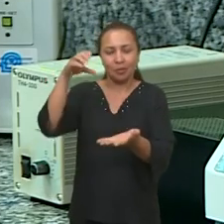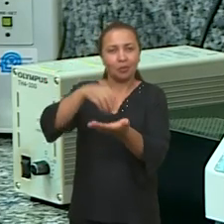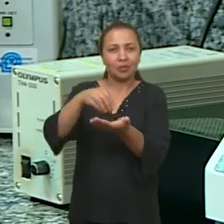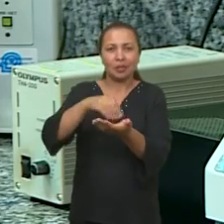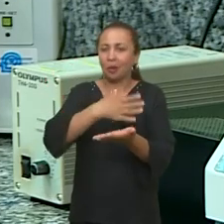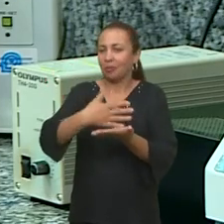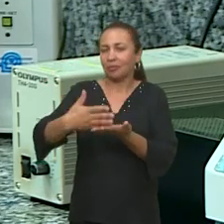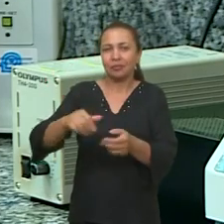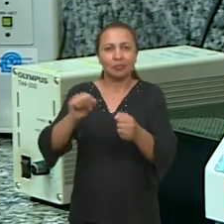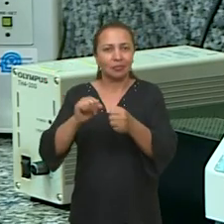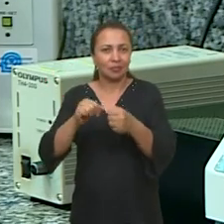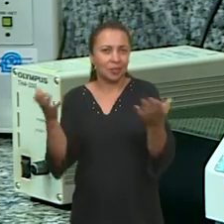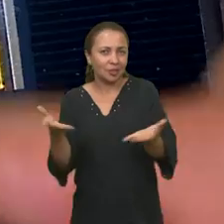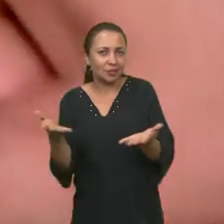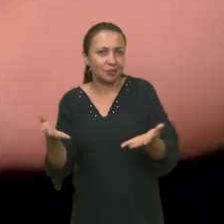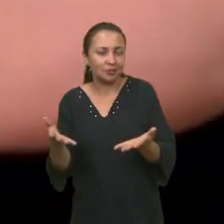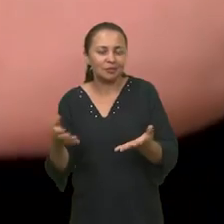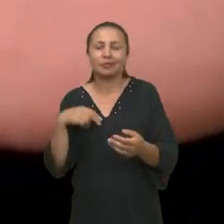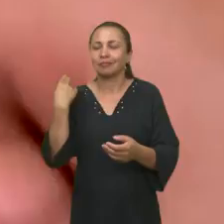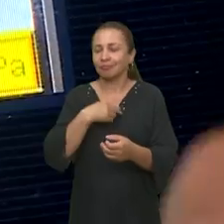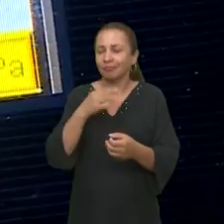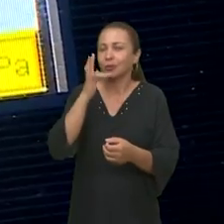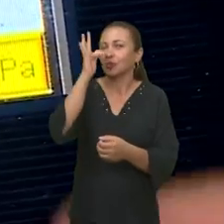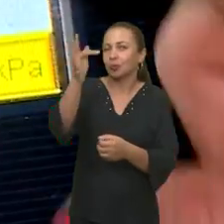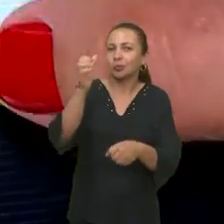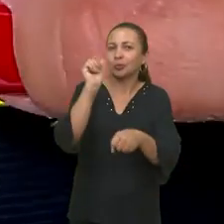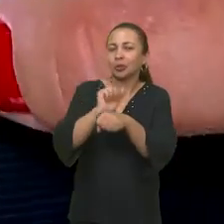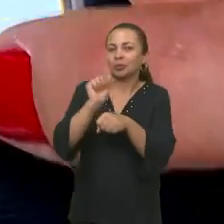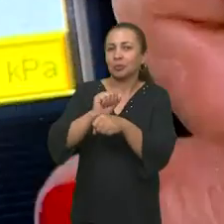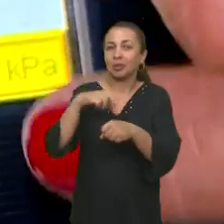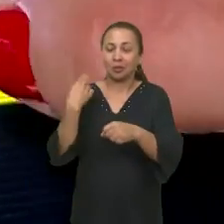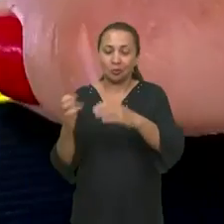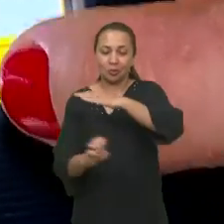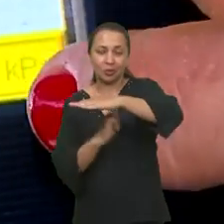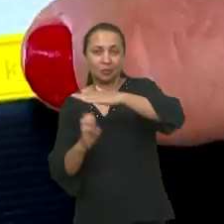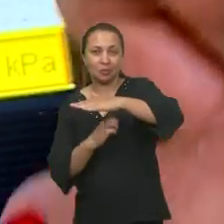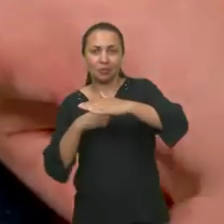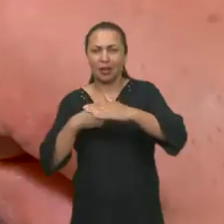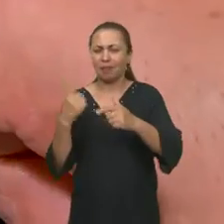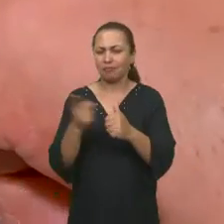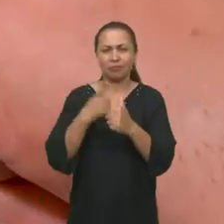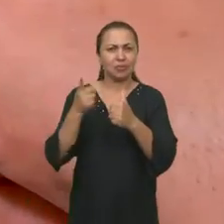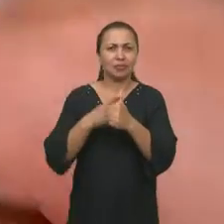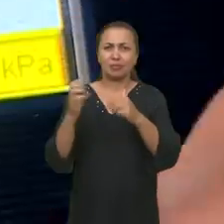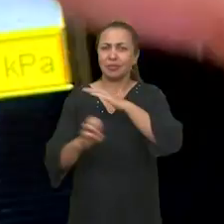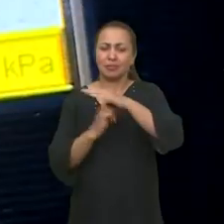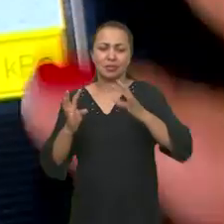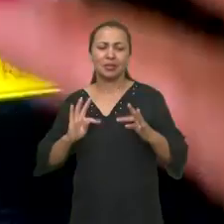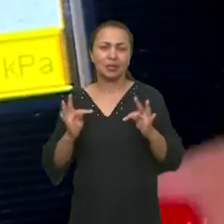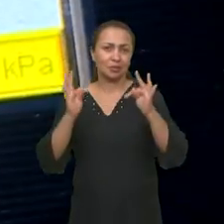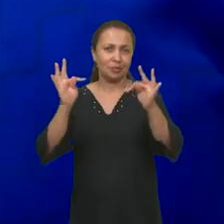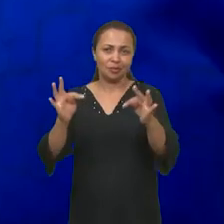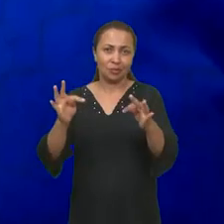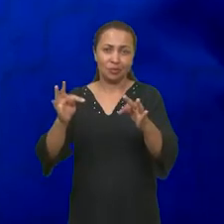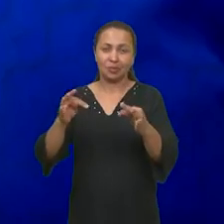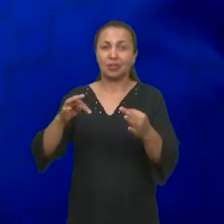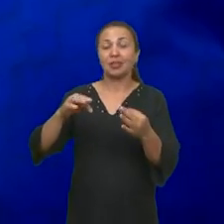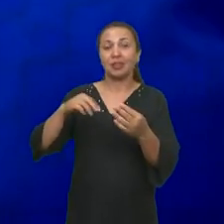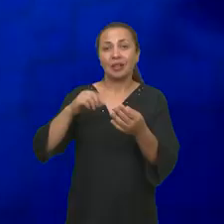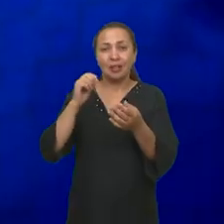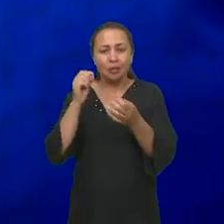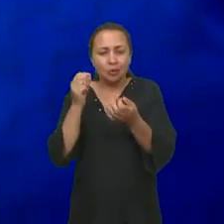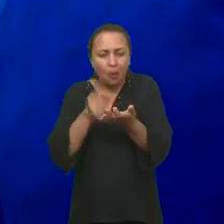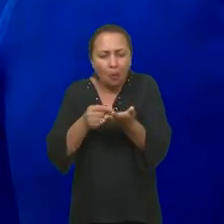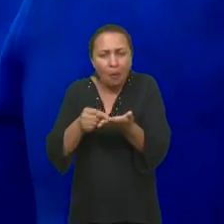tem concentrado, que a gente está começando a fazer, e a gente espera que a nossa startup, então seja a primeira empresa de tecnologia dos